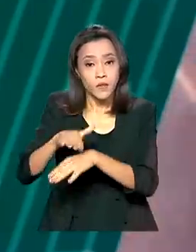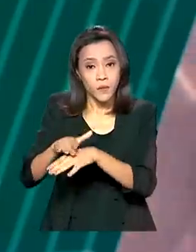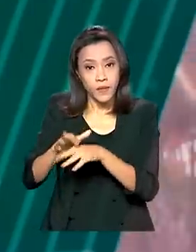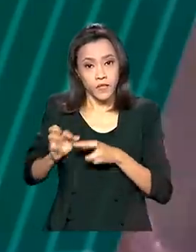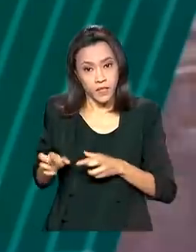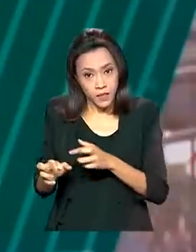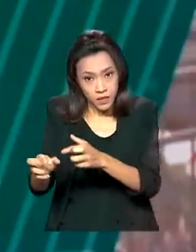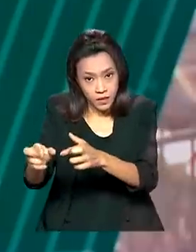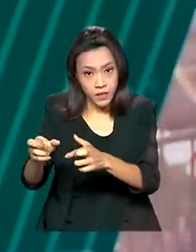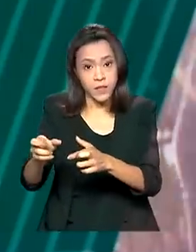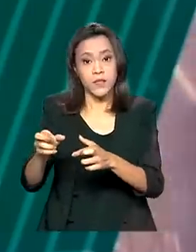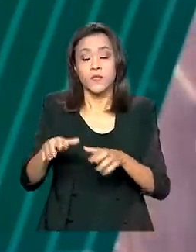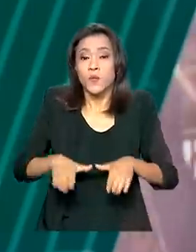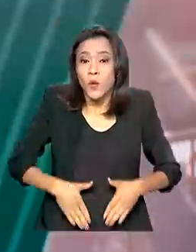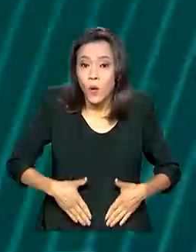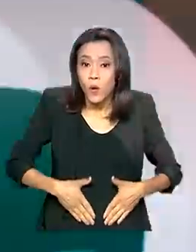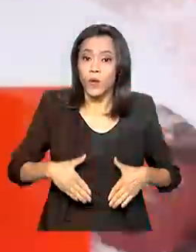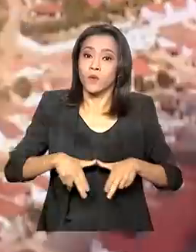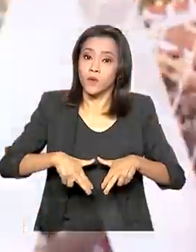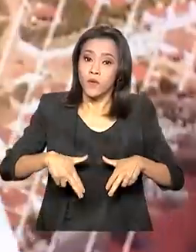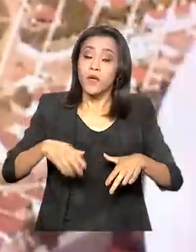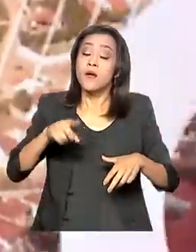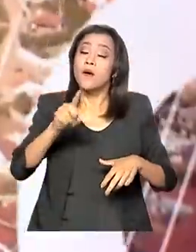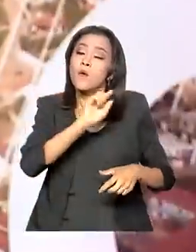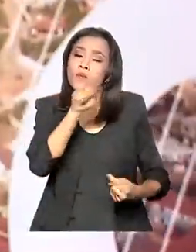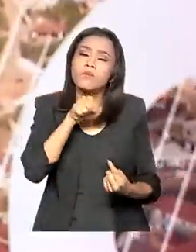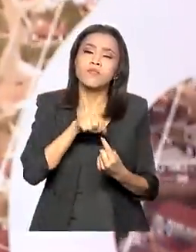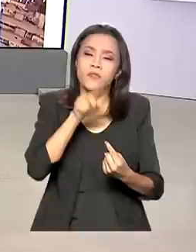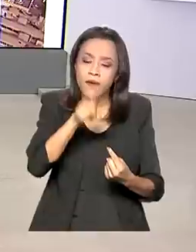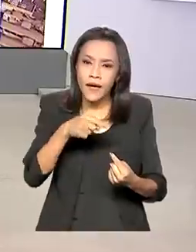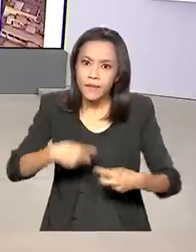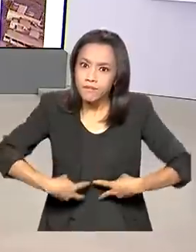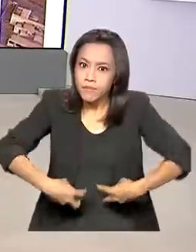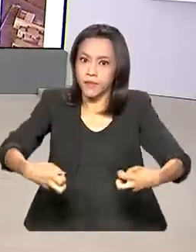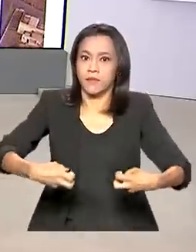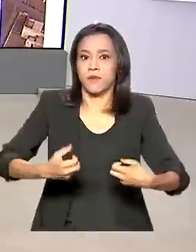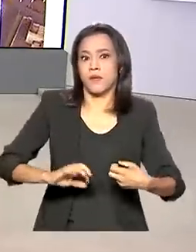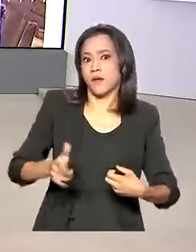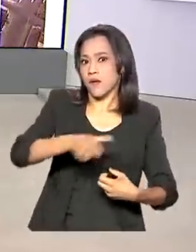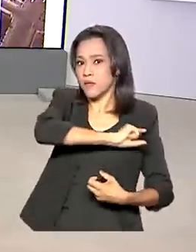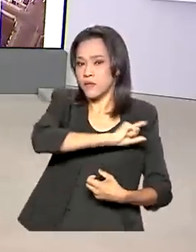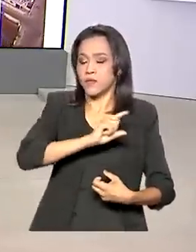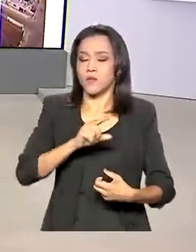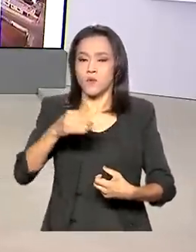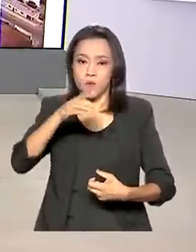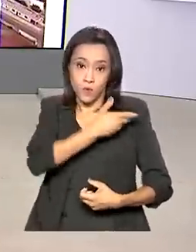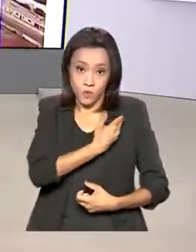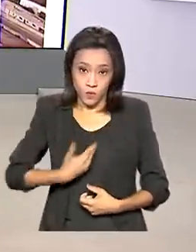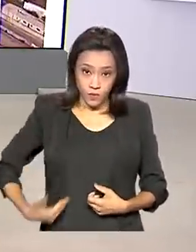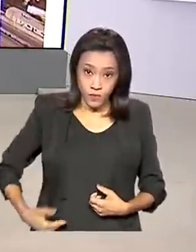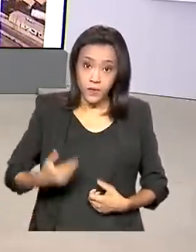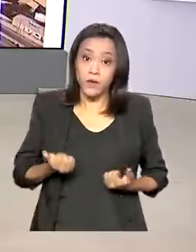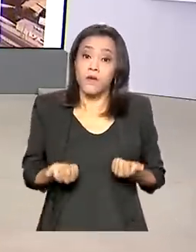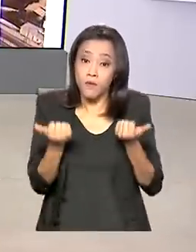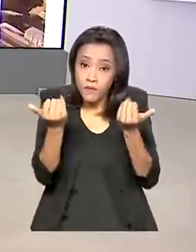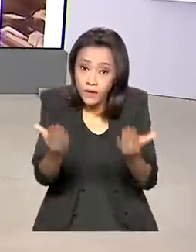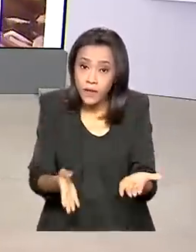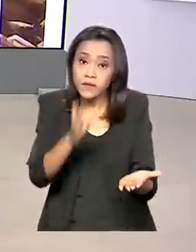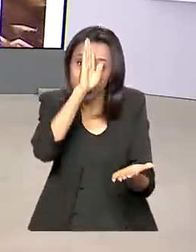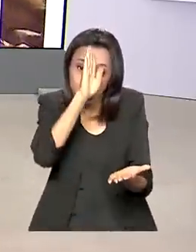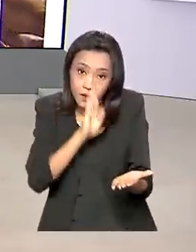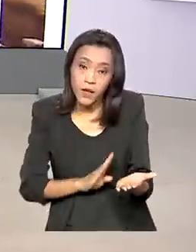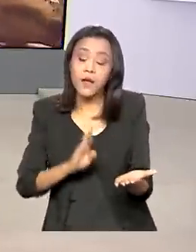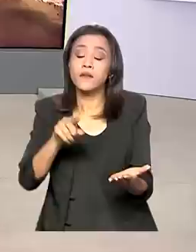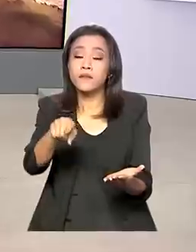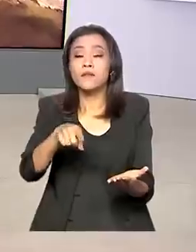Uma das formas de controle da doença é a detecção precoce. O SUS oferece o exame preventivo, também conhecido como